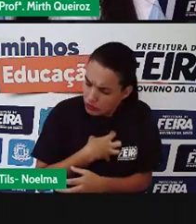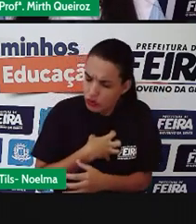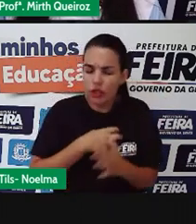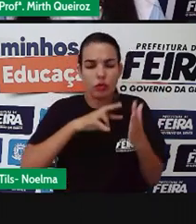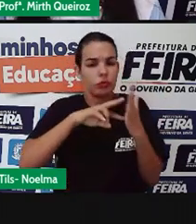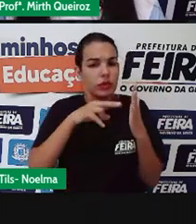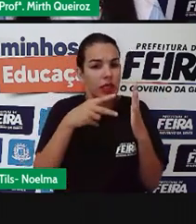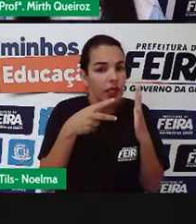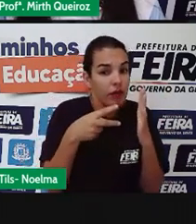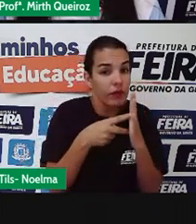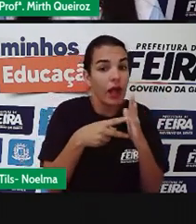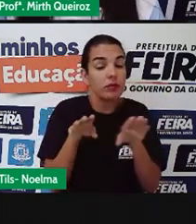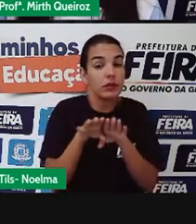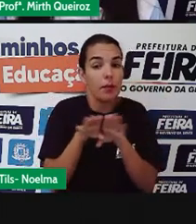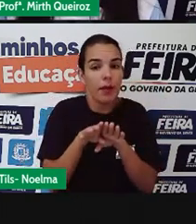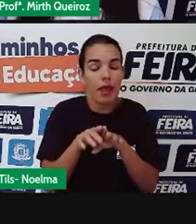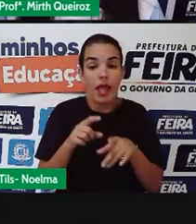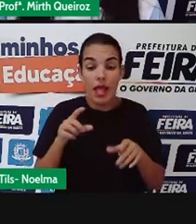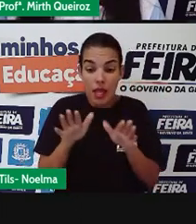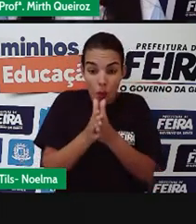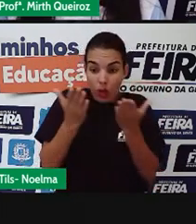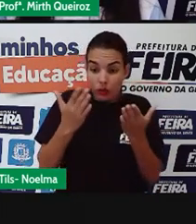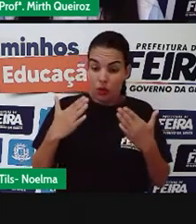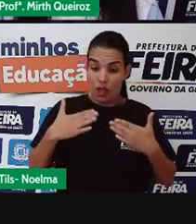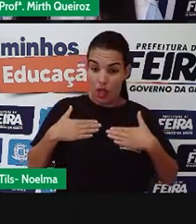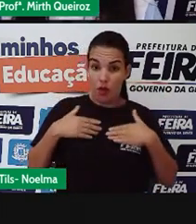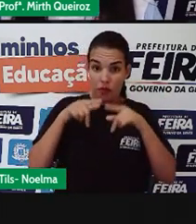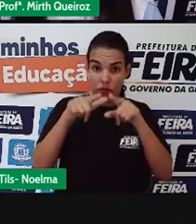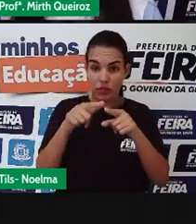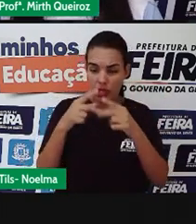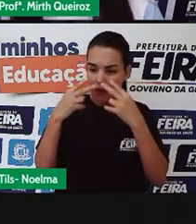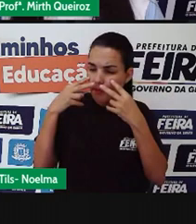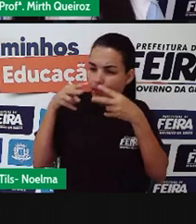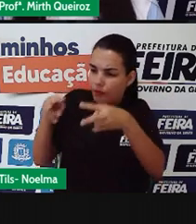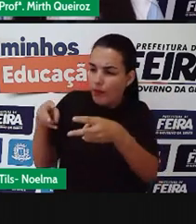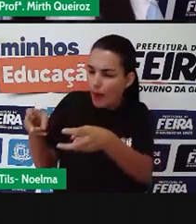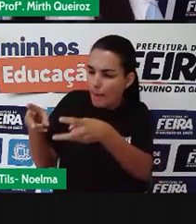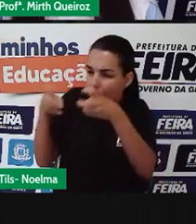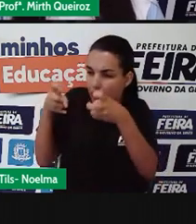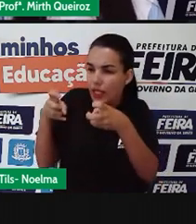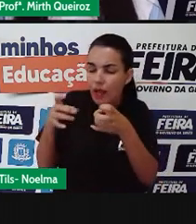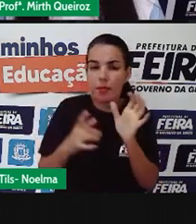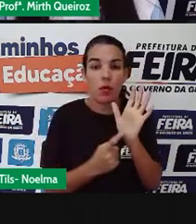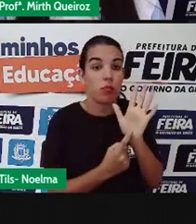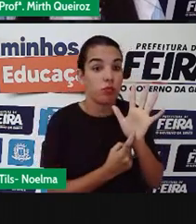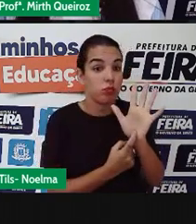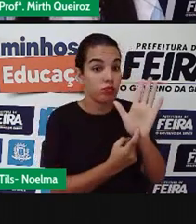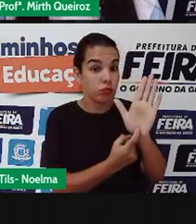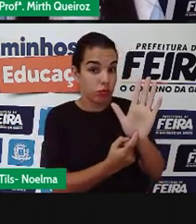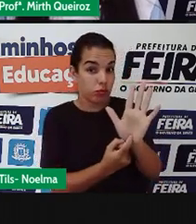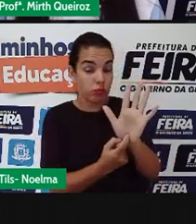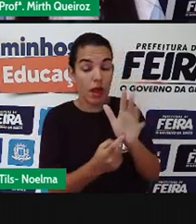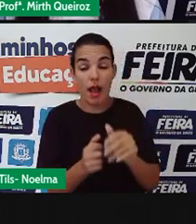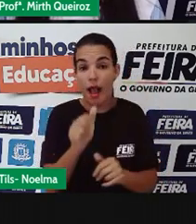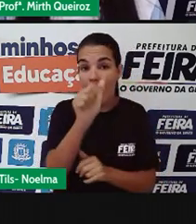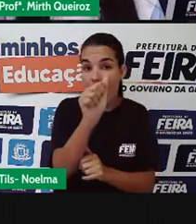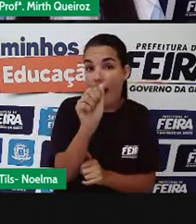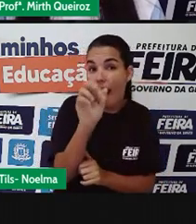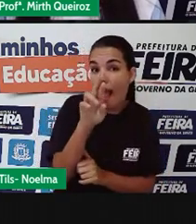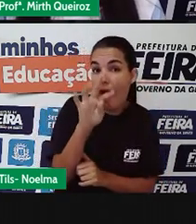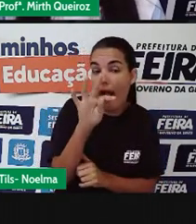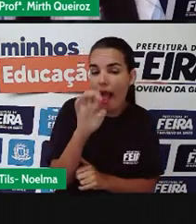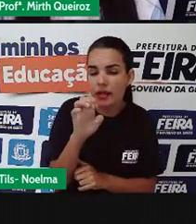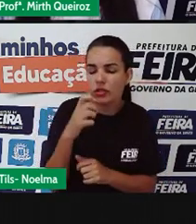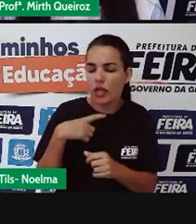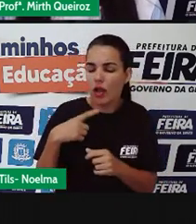trás. E, ao apreciarmos uma arte, nós vamos tentando fazer uma leitura daquela